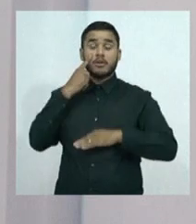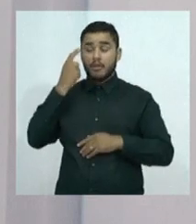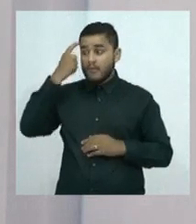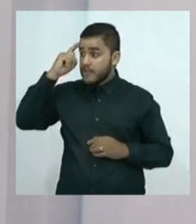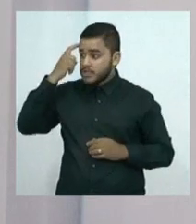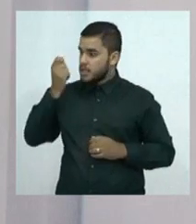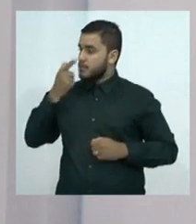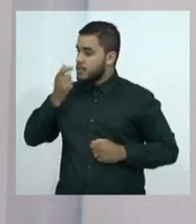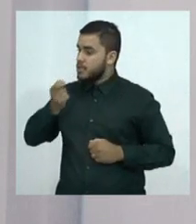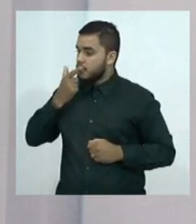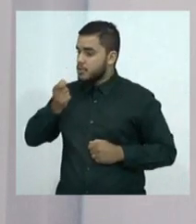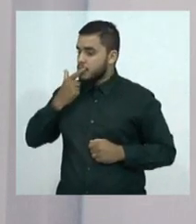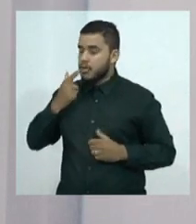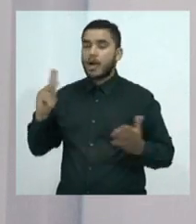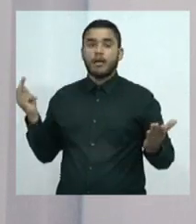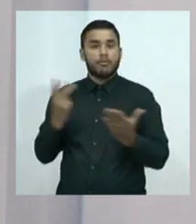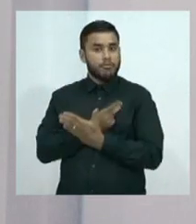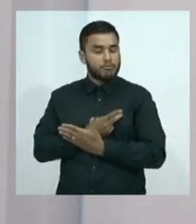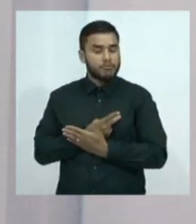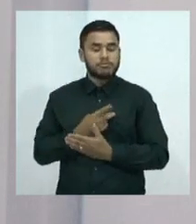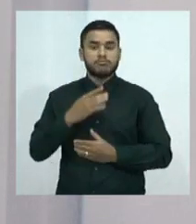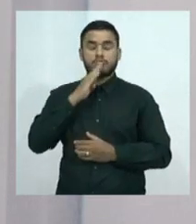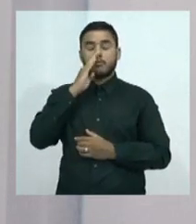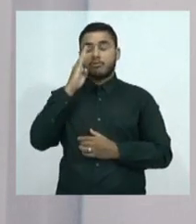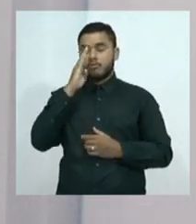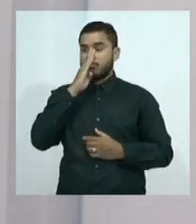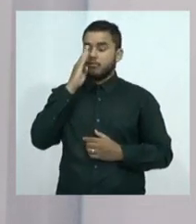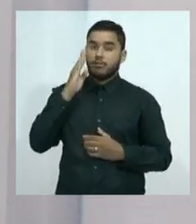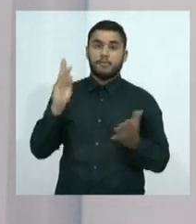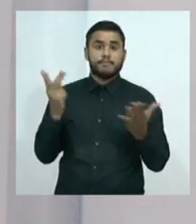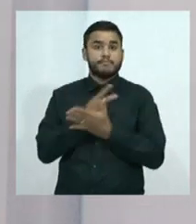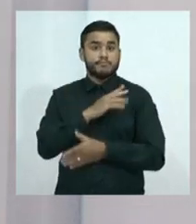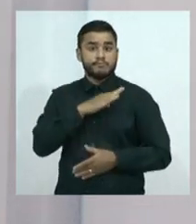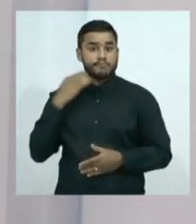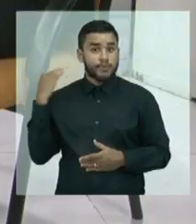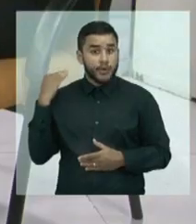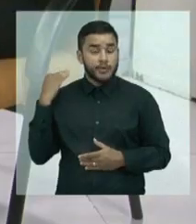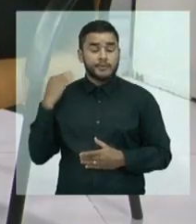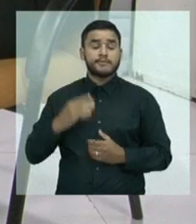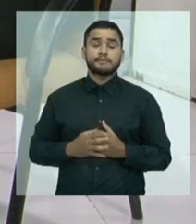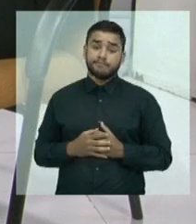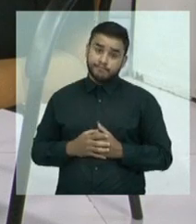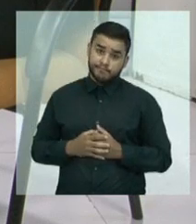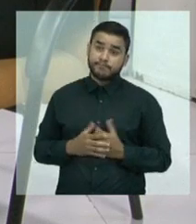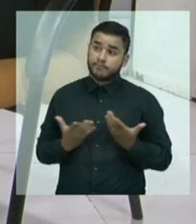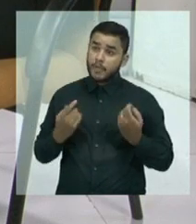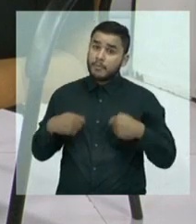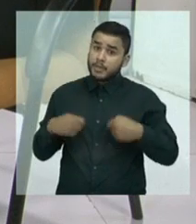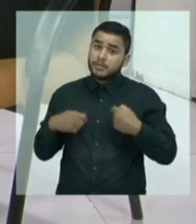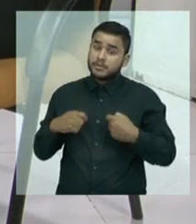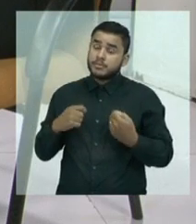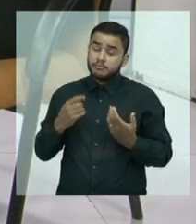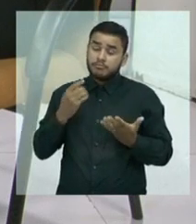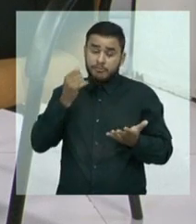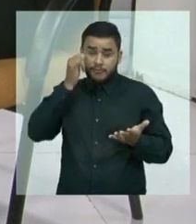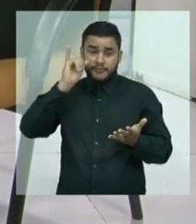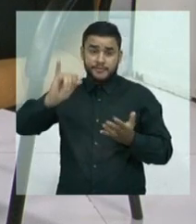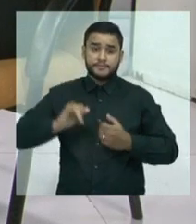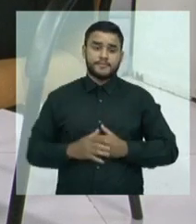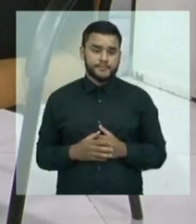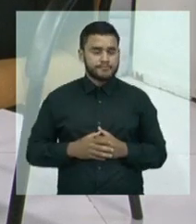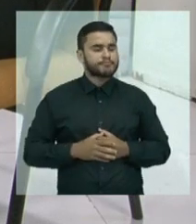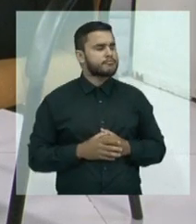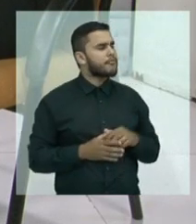morte. Vem causando diversos efeitos. É um problema que deve ser enfrentado. E, no caso dos outros crimes, no caso das